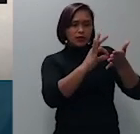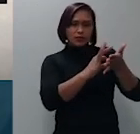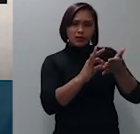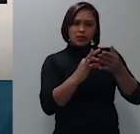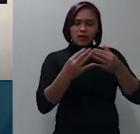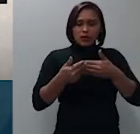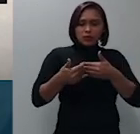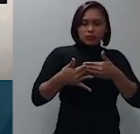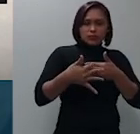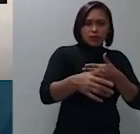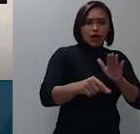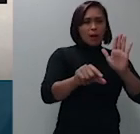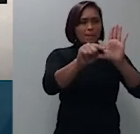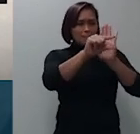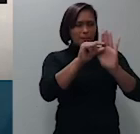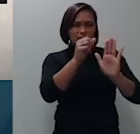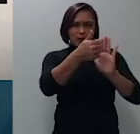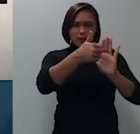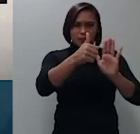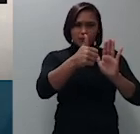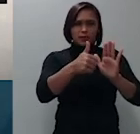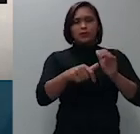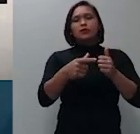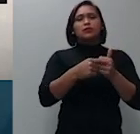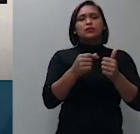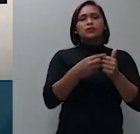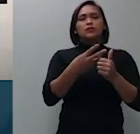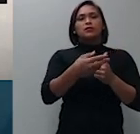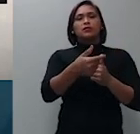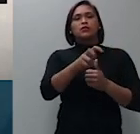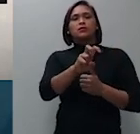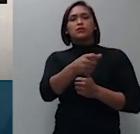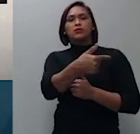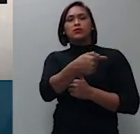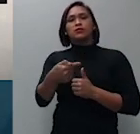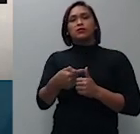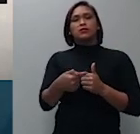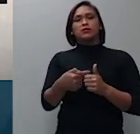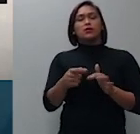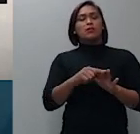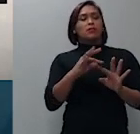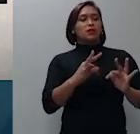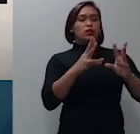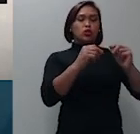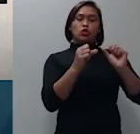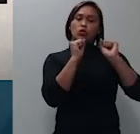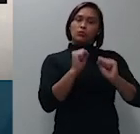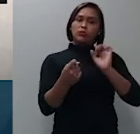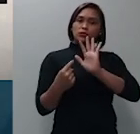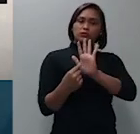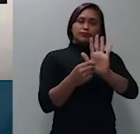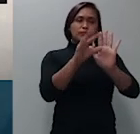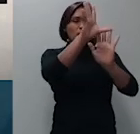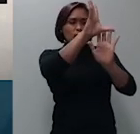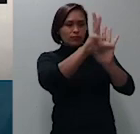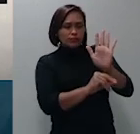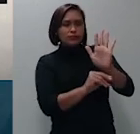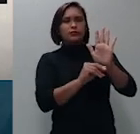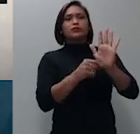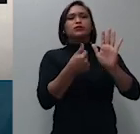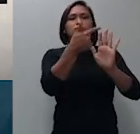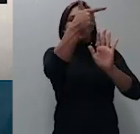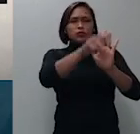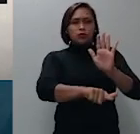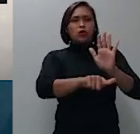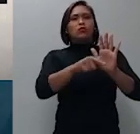primeiro do artigo 357 para que os colegas pudessem revisitá-lo se desejarem